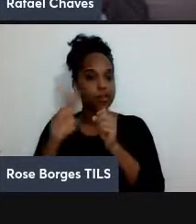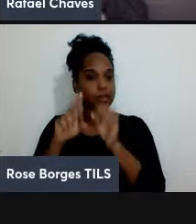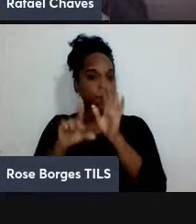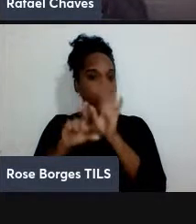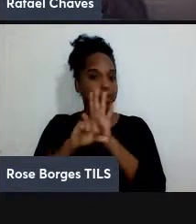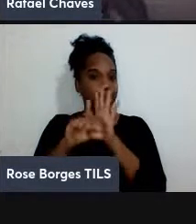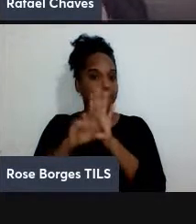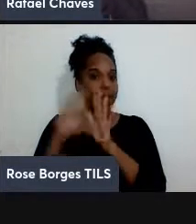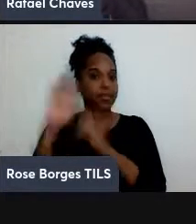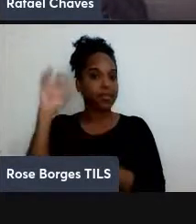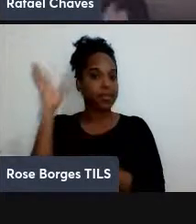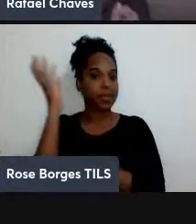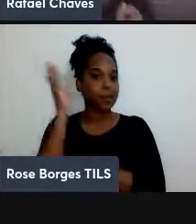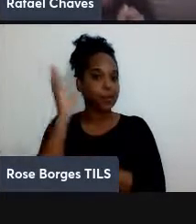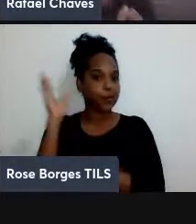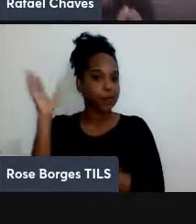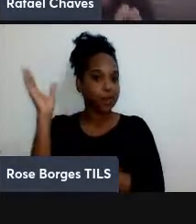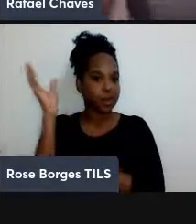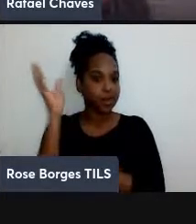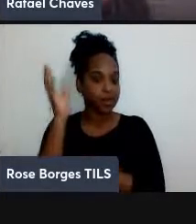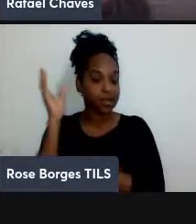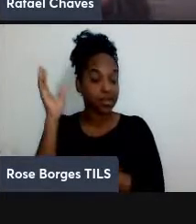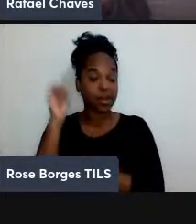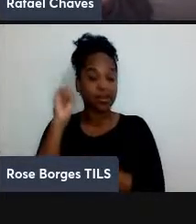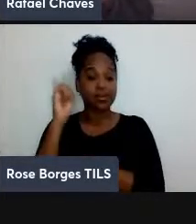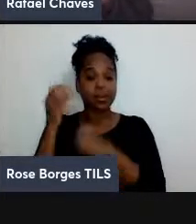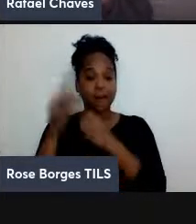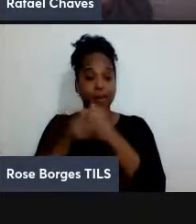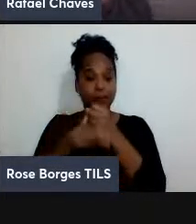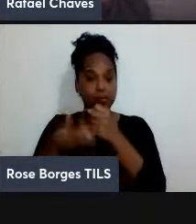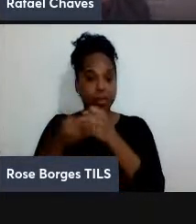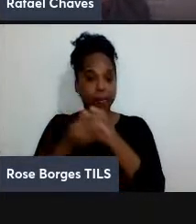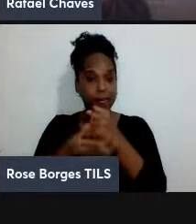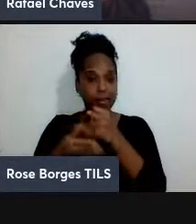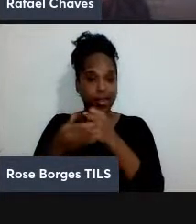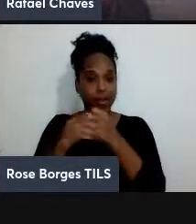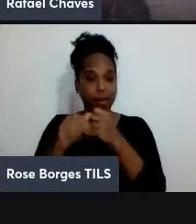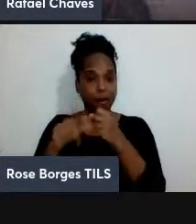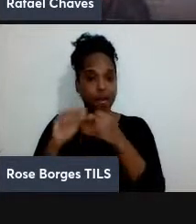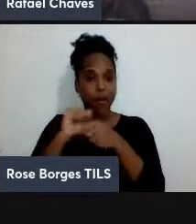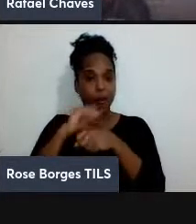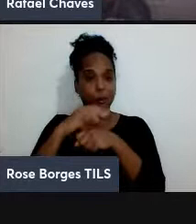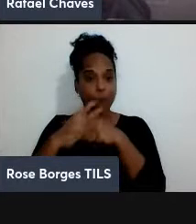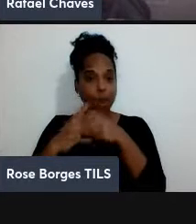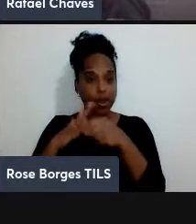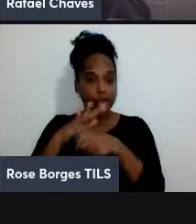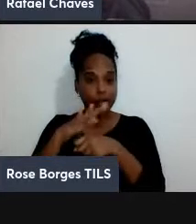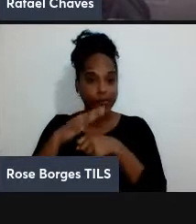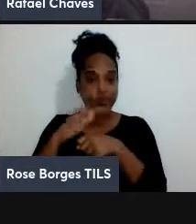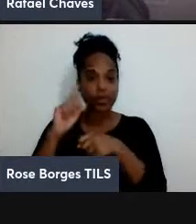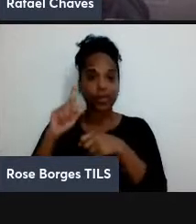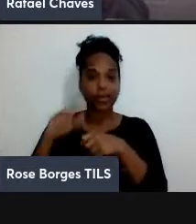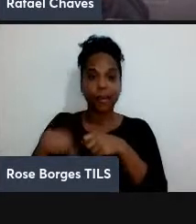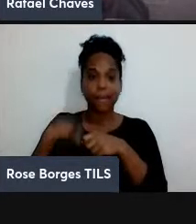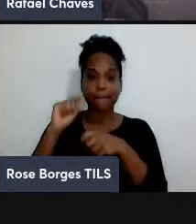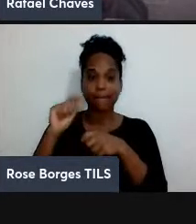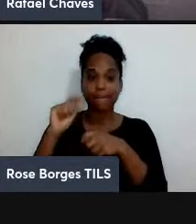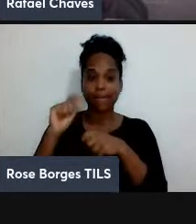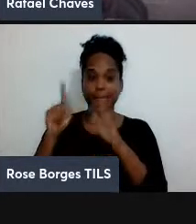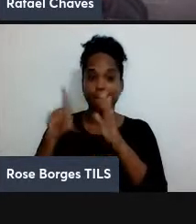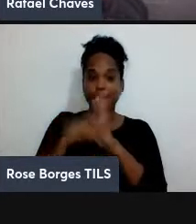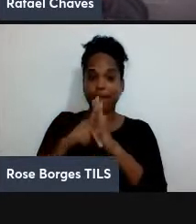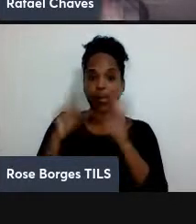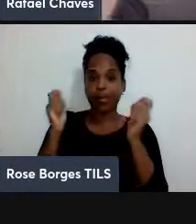se as leis da natureza no seu nível mais fundamental são quânticas essas são as leis que a gente tem que usar que basicamente são aquelas que nos permitem